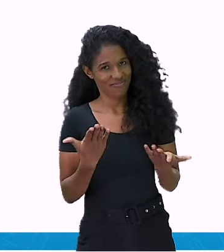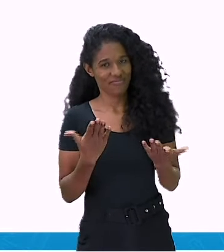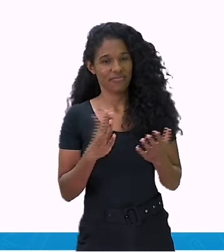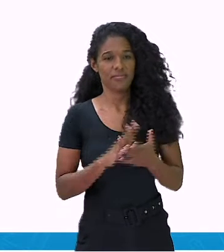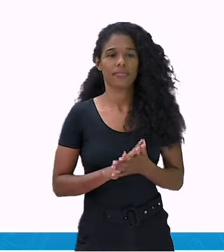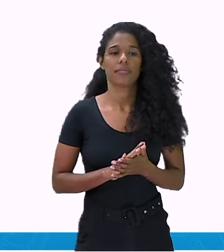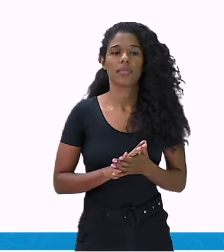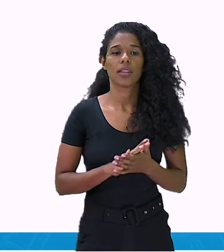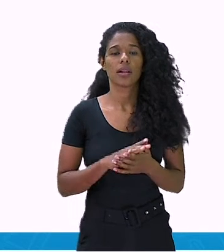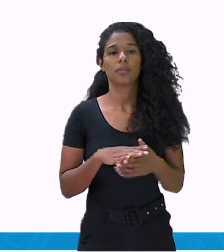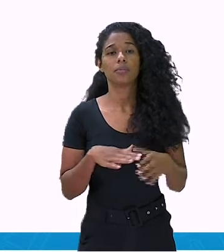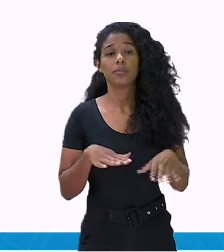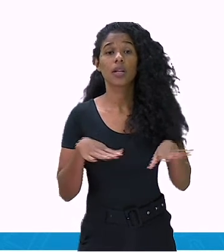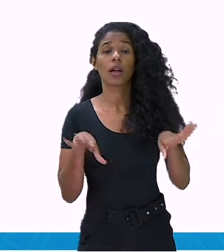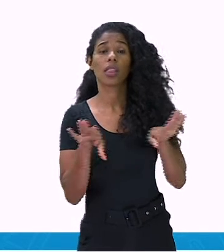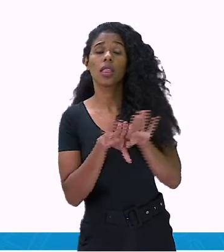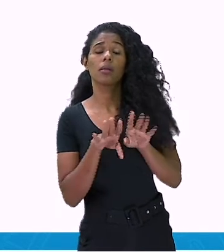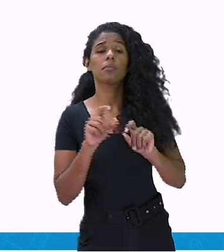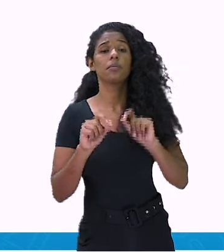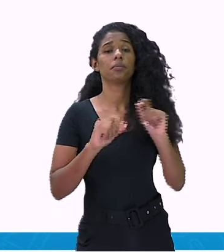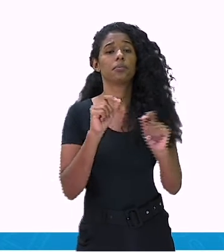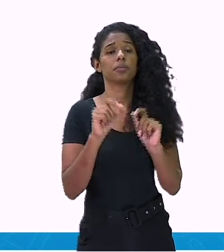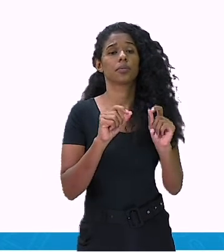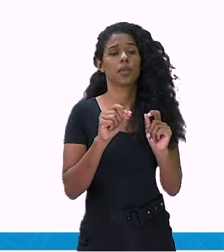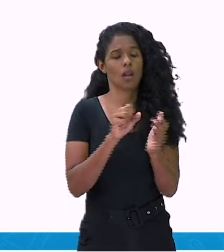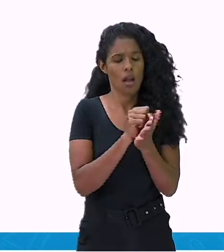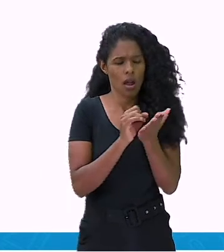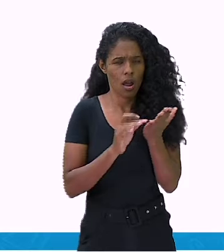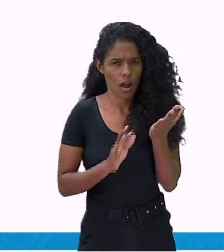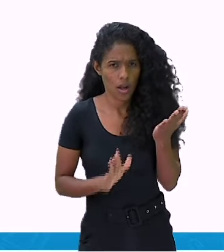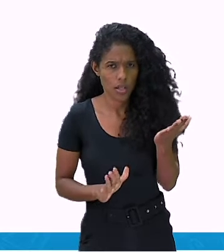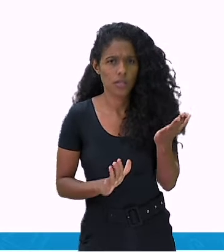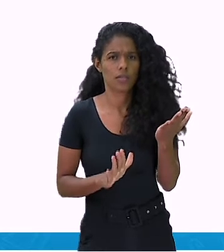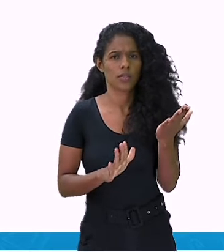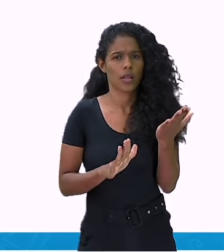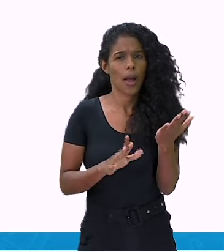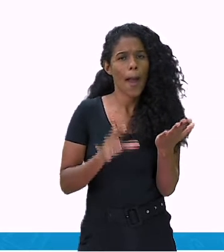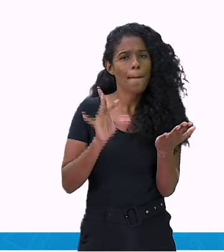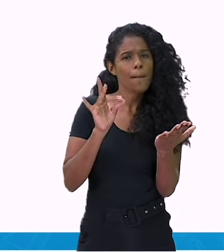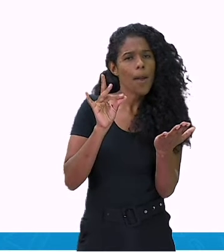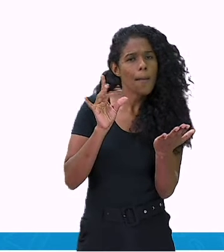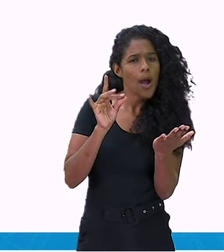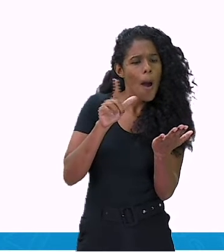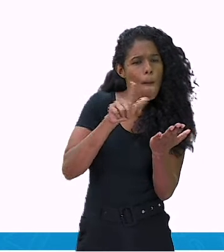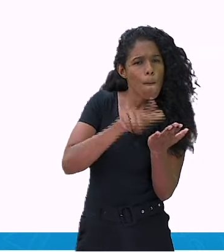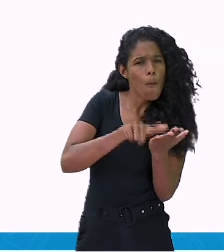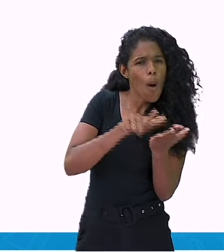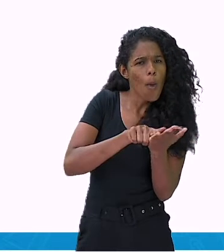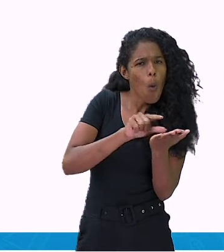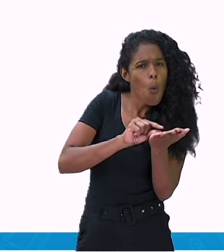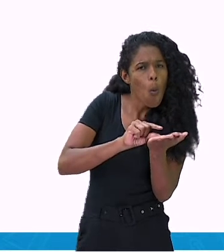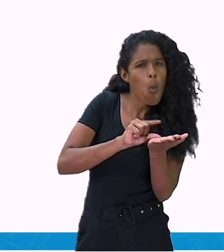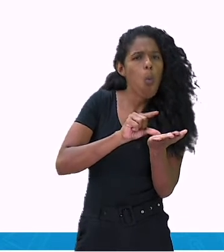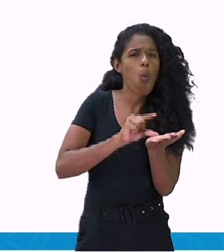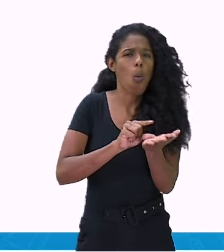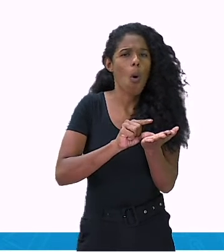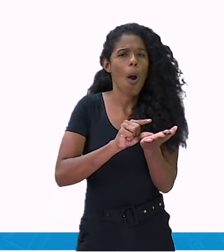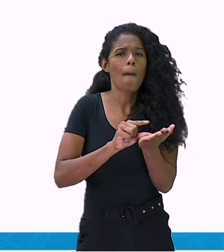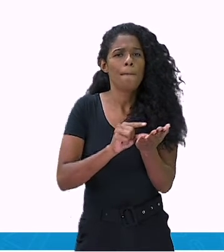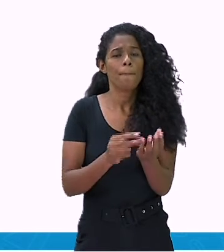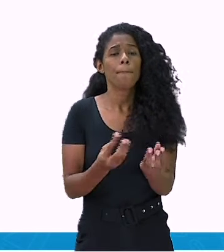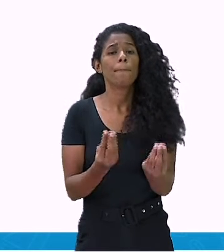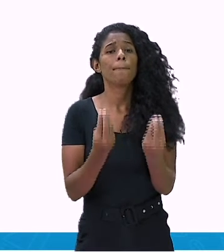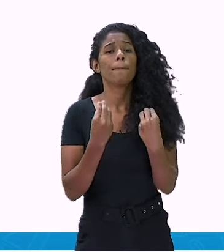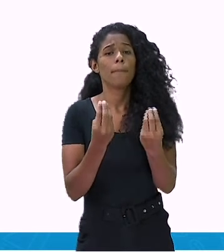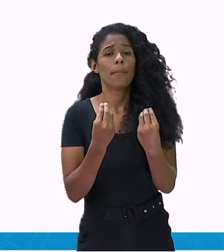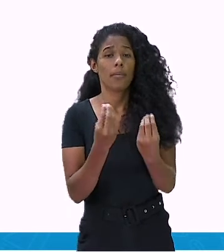Colhe a atividade em um papel mais grosso para escrita ou recorte. Isso facilitará o manuseio